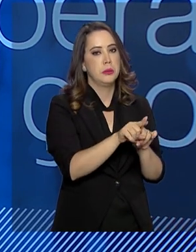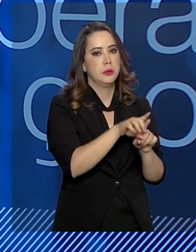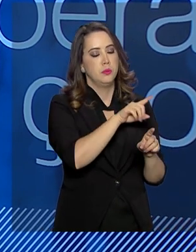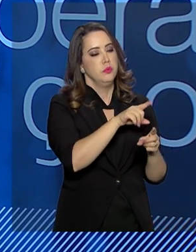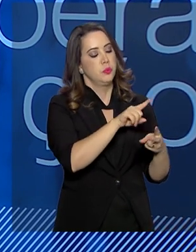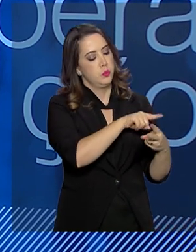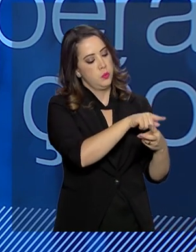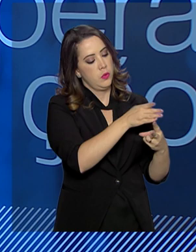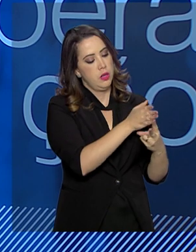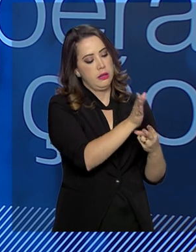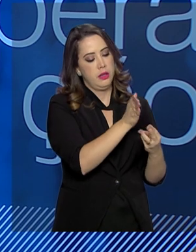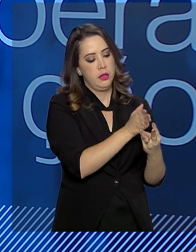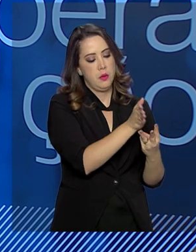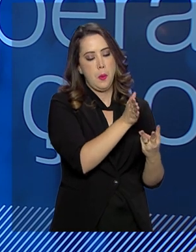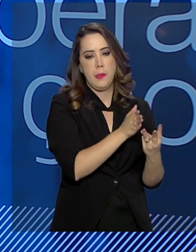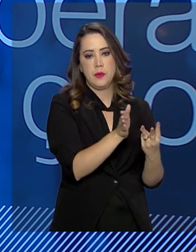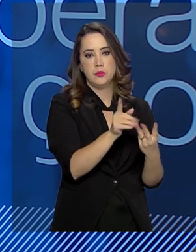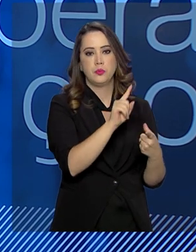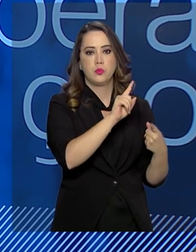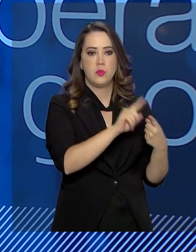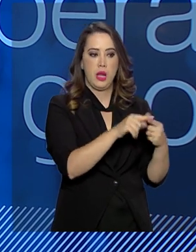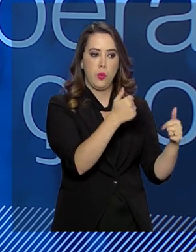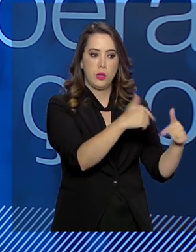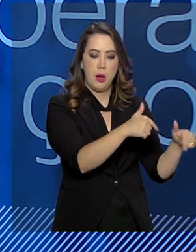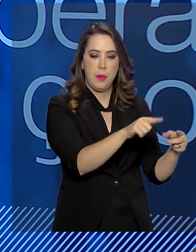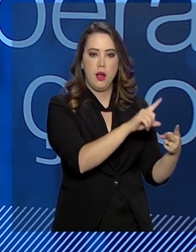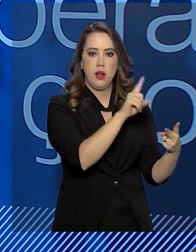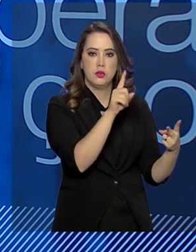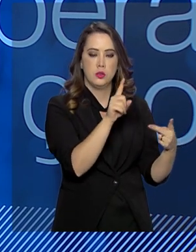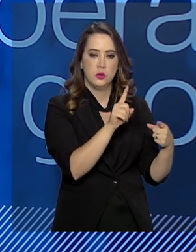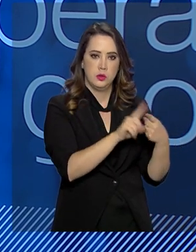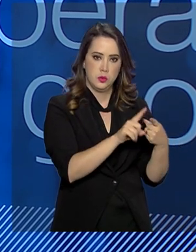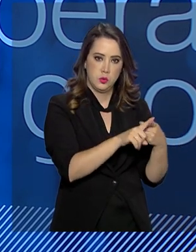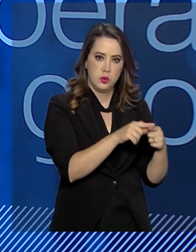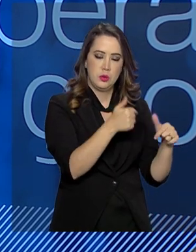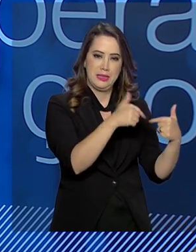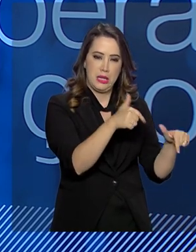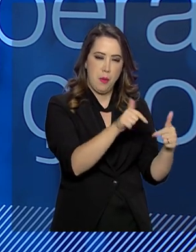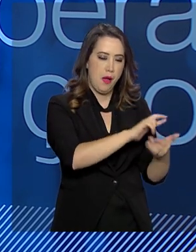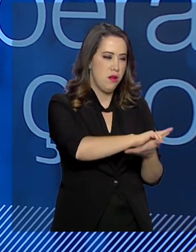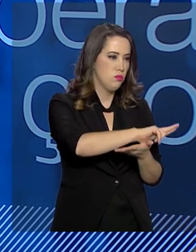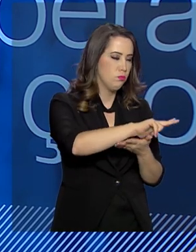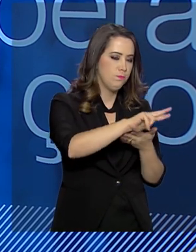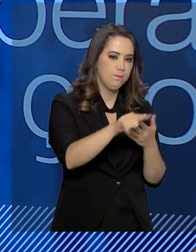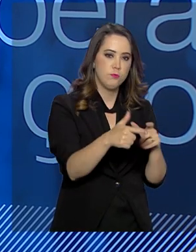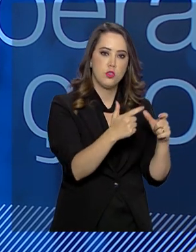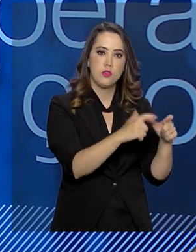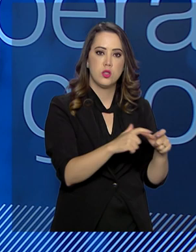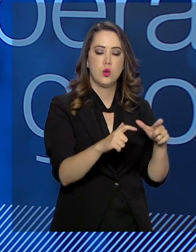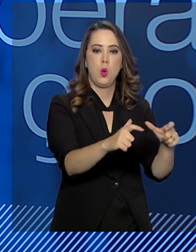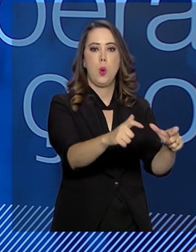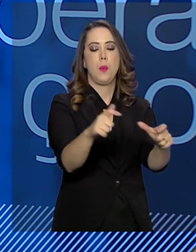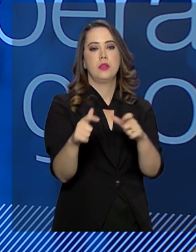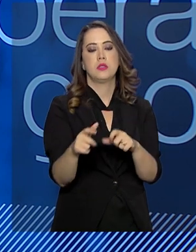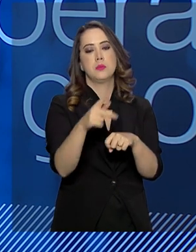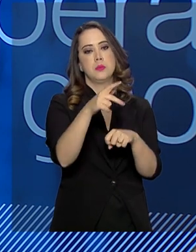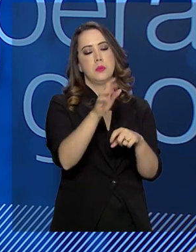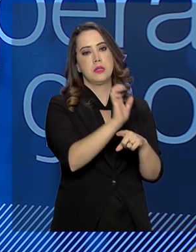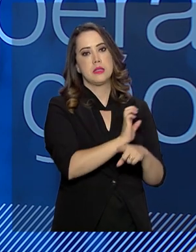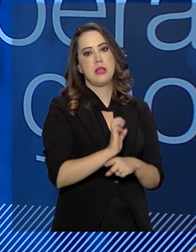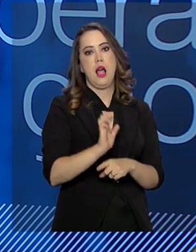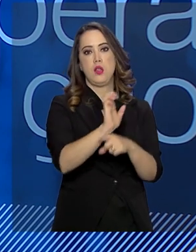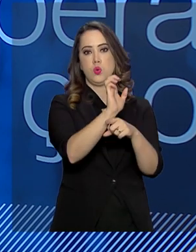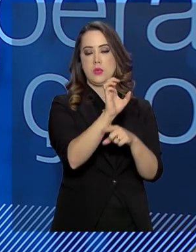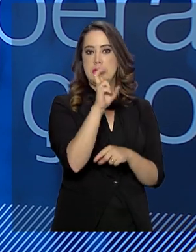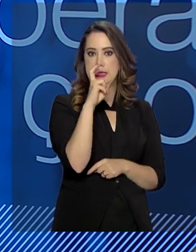eixos principais, que são operações, a gente tem a operação Horus acontecendo em alguns países, em alguns estados, em cinco